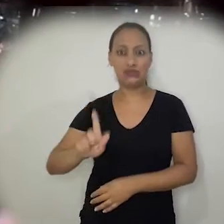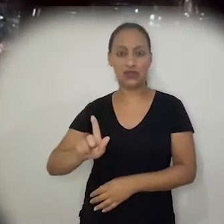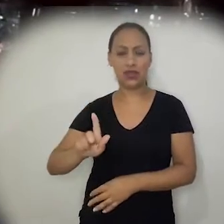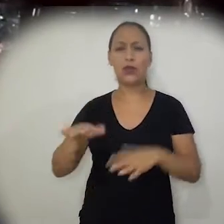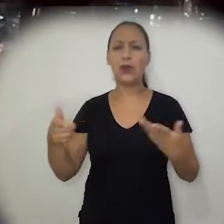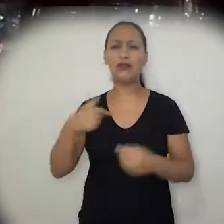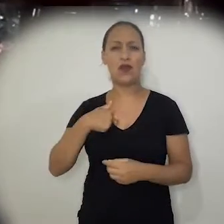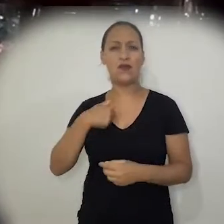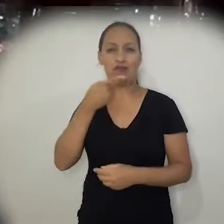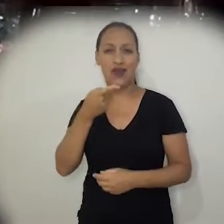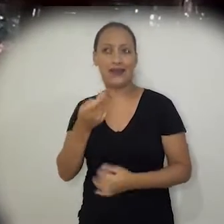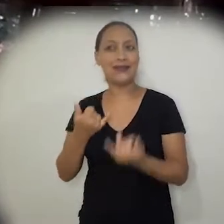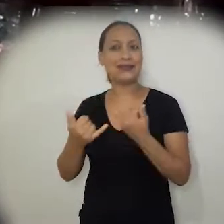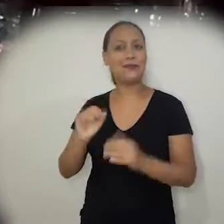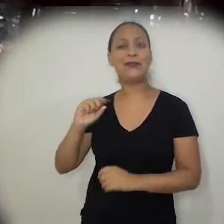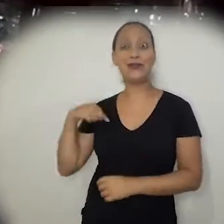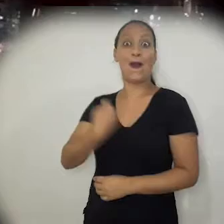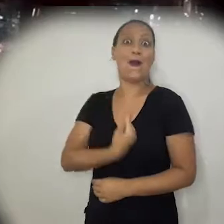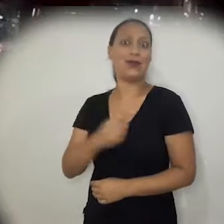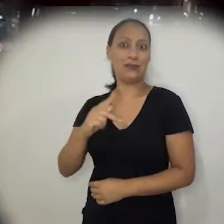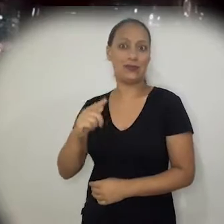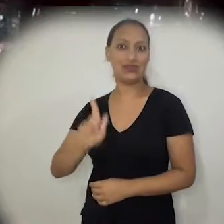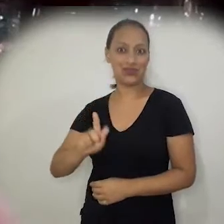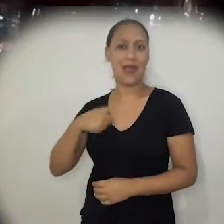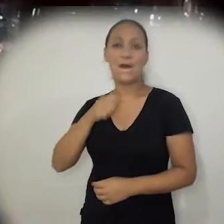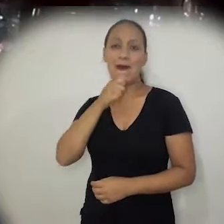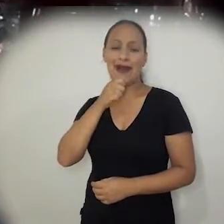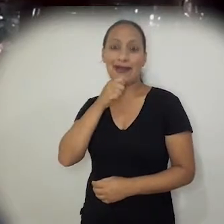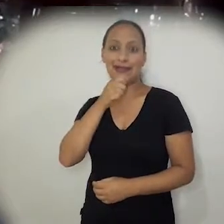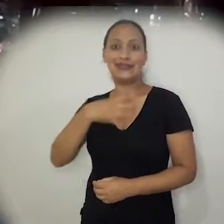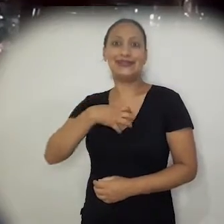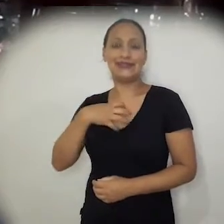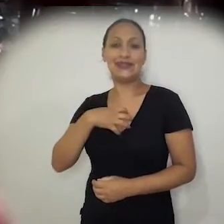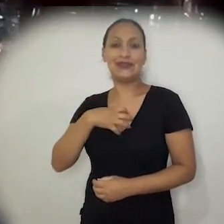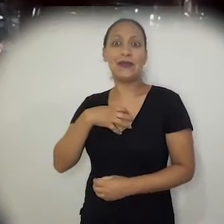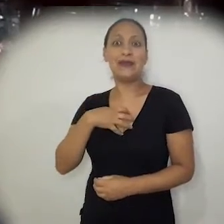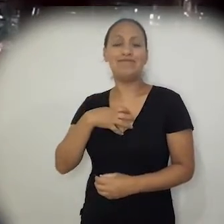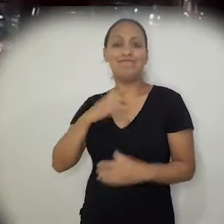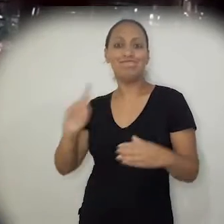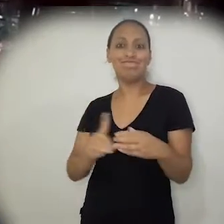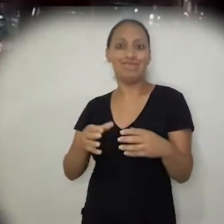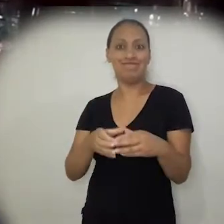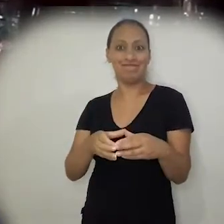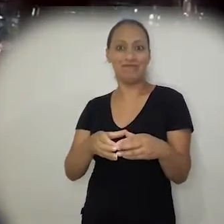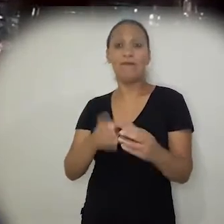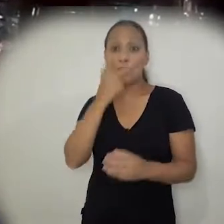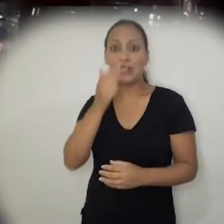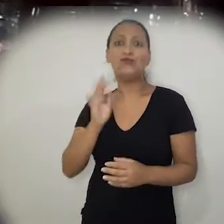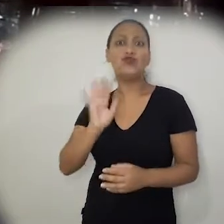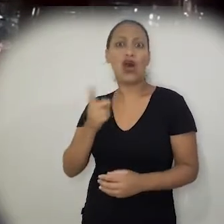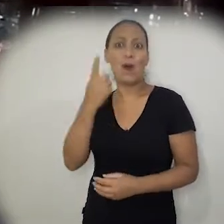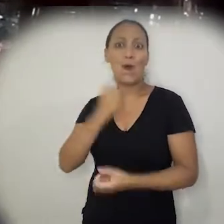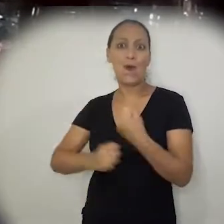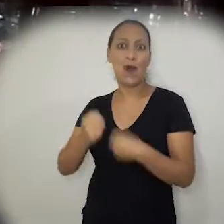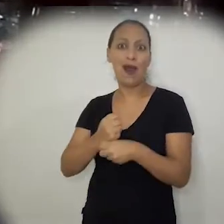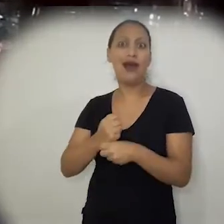falo aqui em nosso PPG, é porque eu me sinto parte dessa comunidade, mesmo fazendo mais de um ano que eu já concluí o curso. E